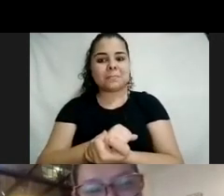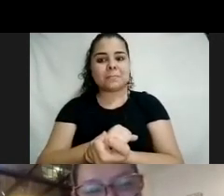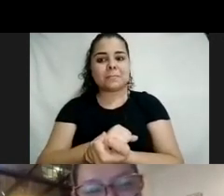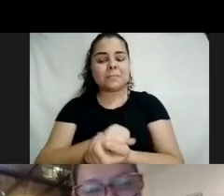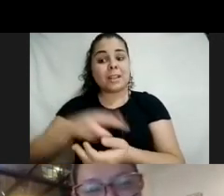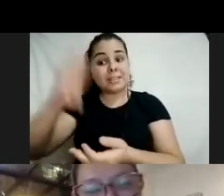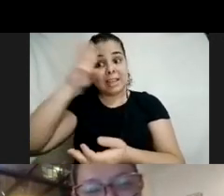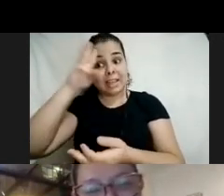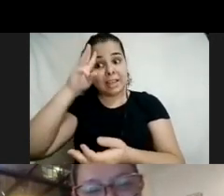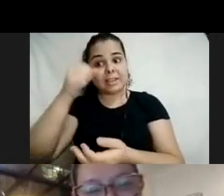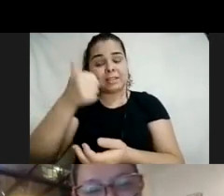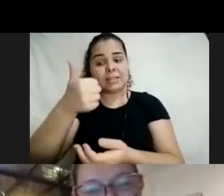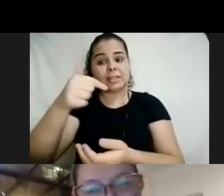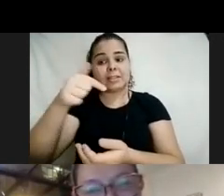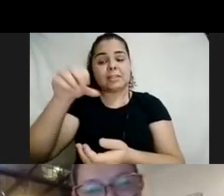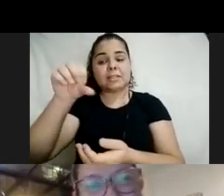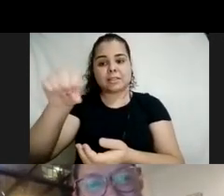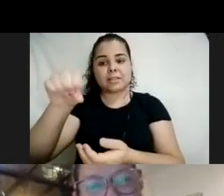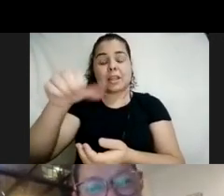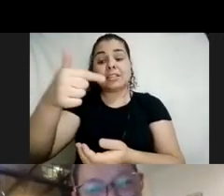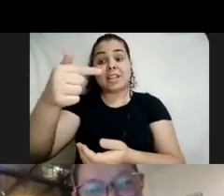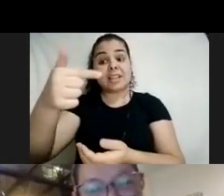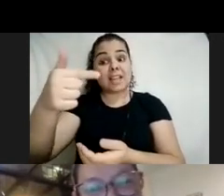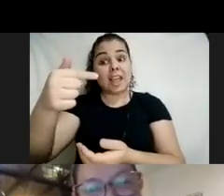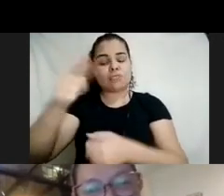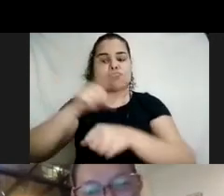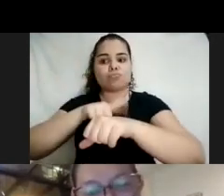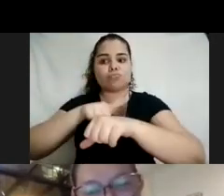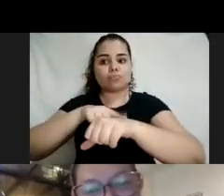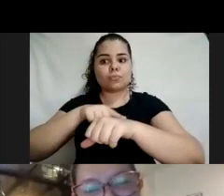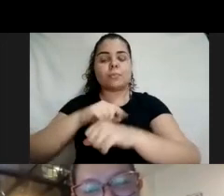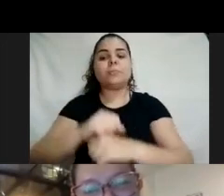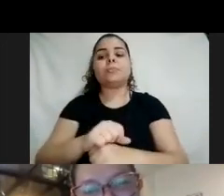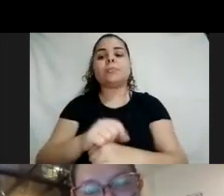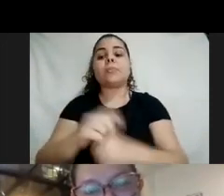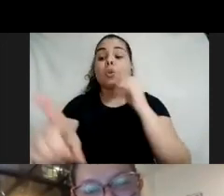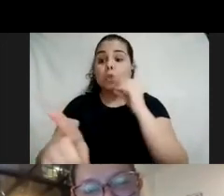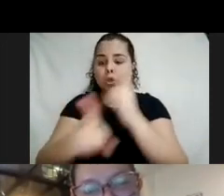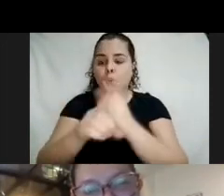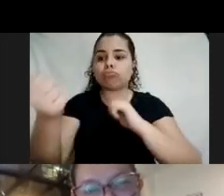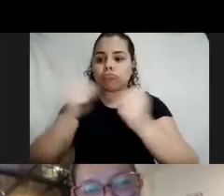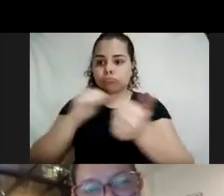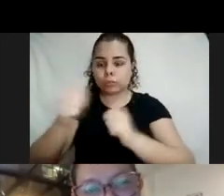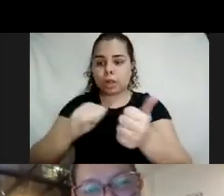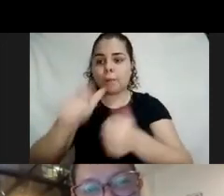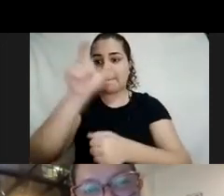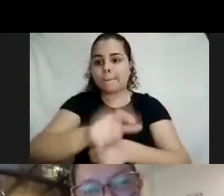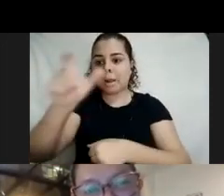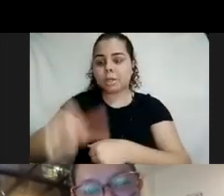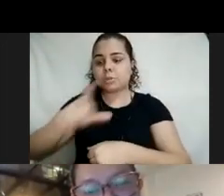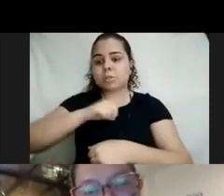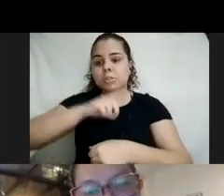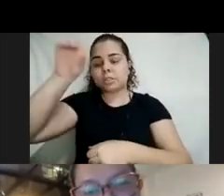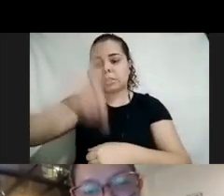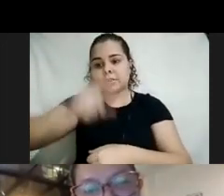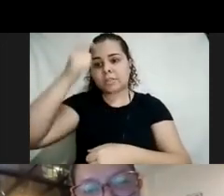horas. O próximo encontro é terça às 17 horas e o encontro de validação para pessoas com deficiência intelectual, a gente anuncia